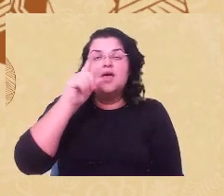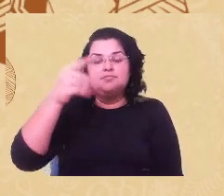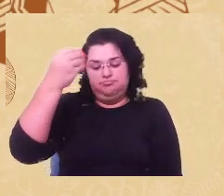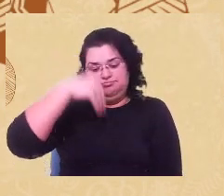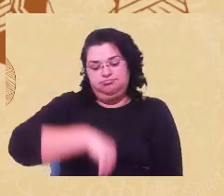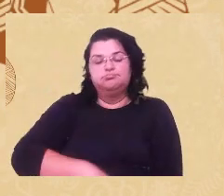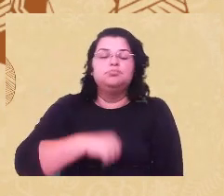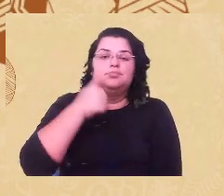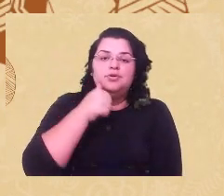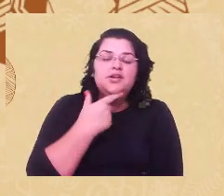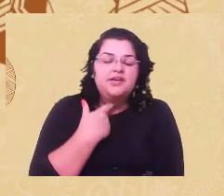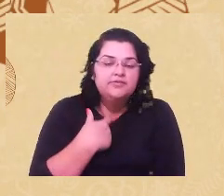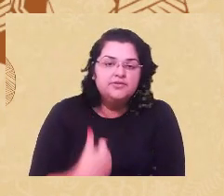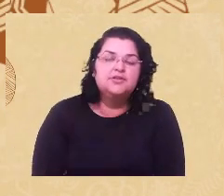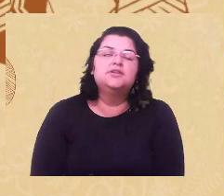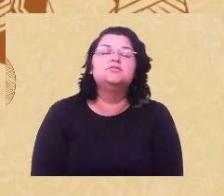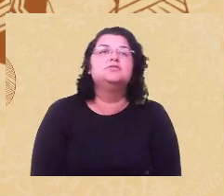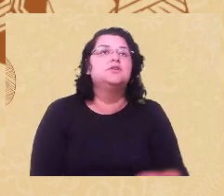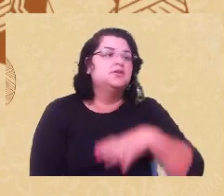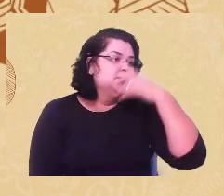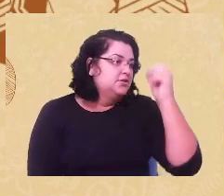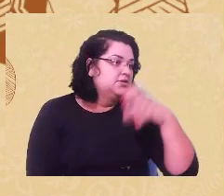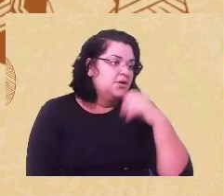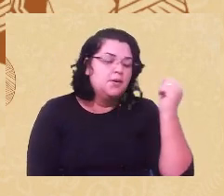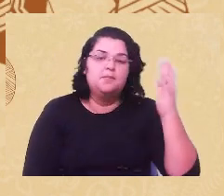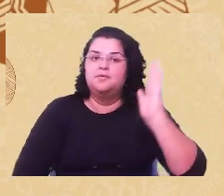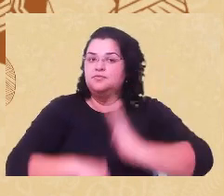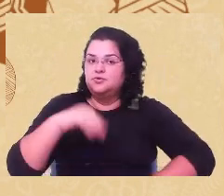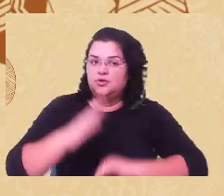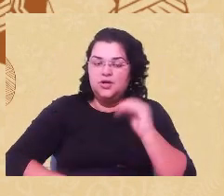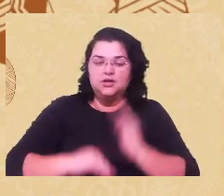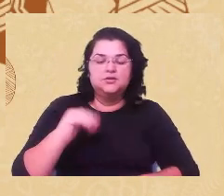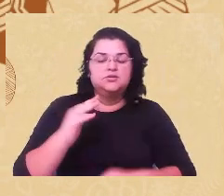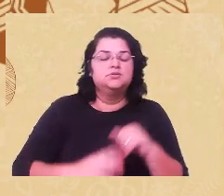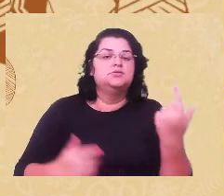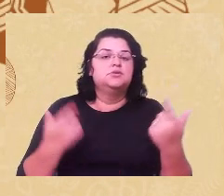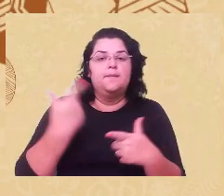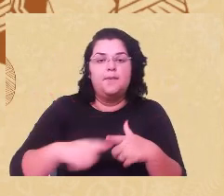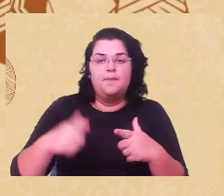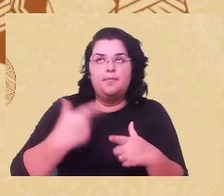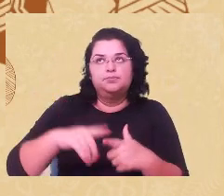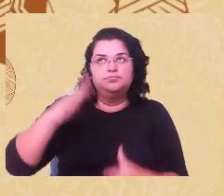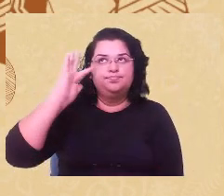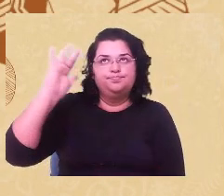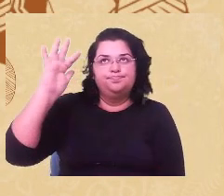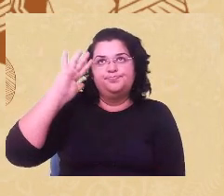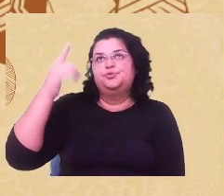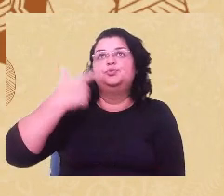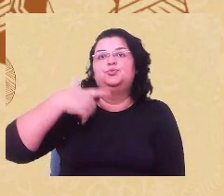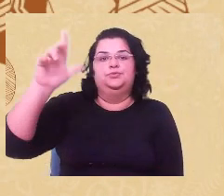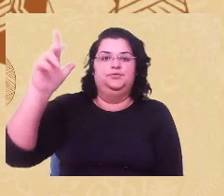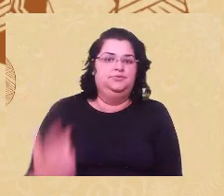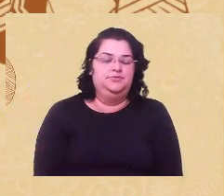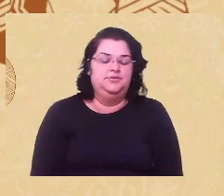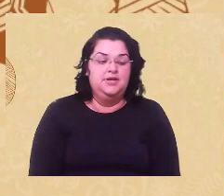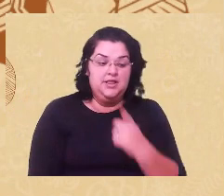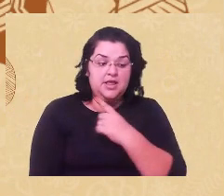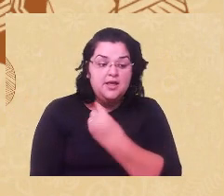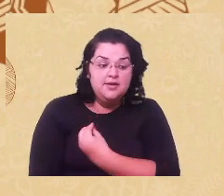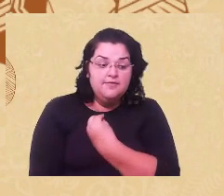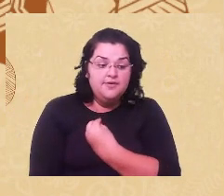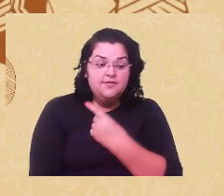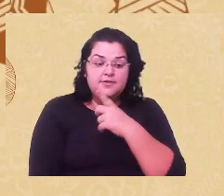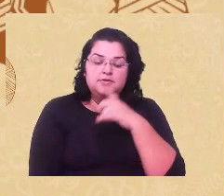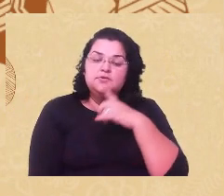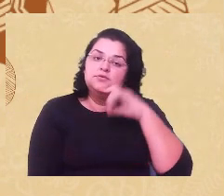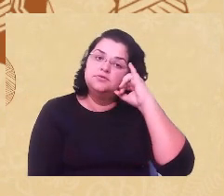desejos, com inspirações profissionais, com problemas de várias ordens. E a gente vive essa lógica de que, bem, toda